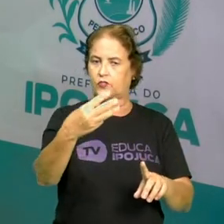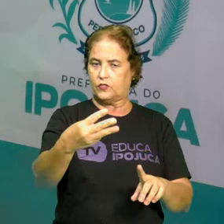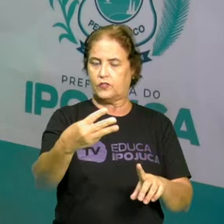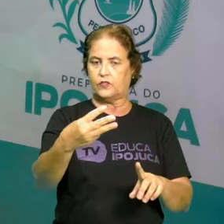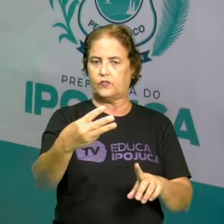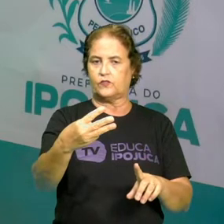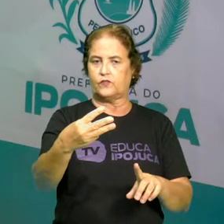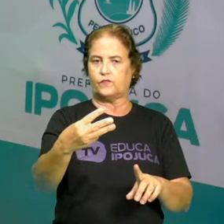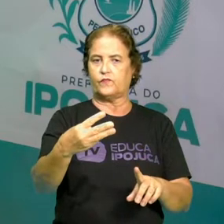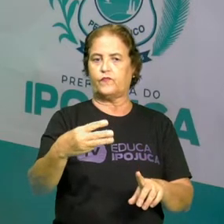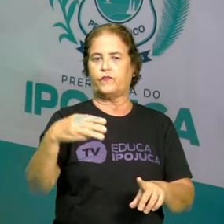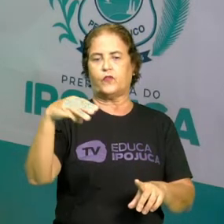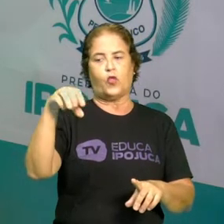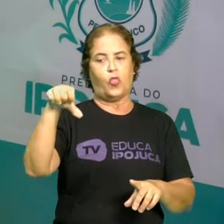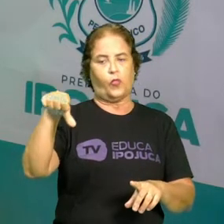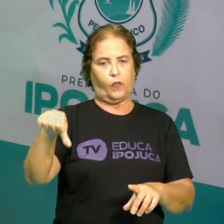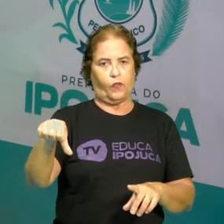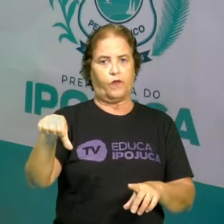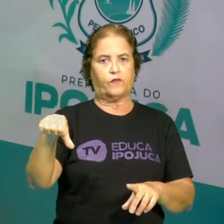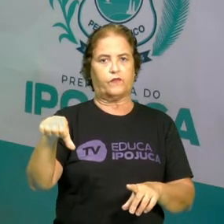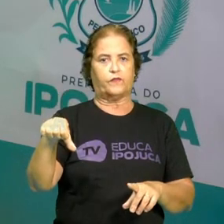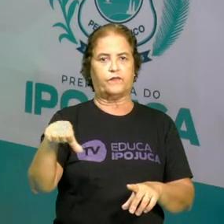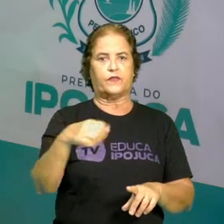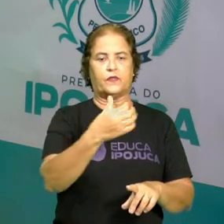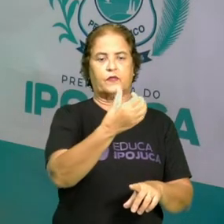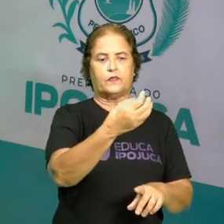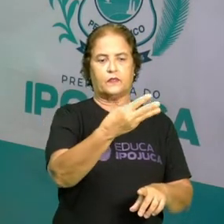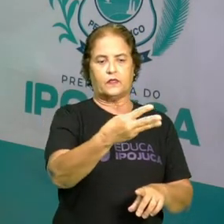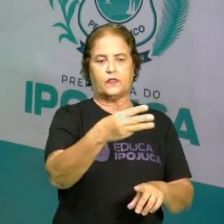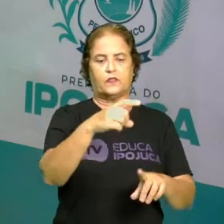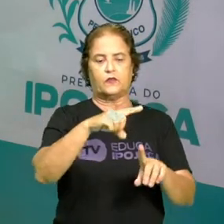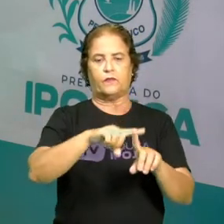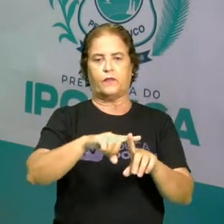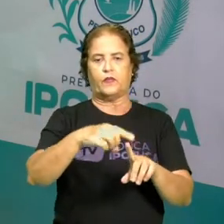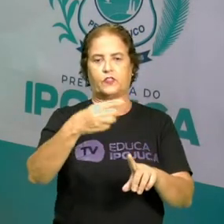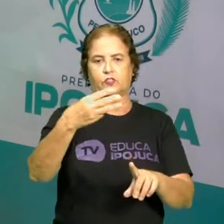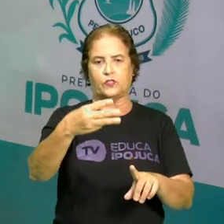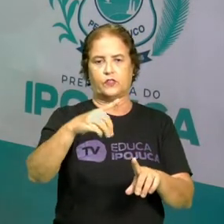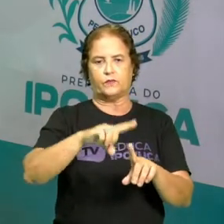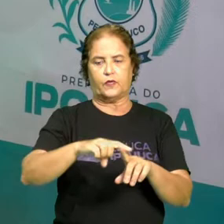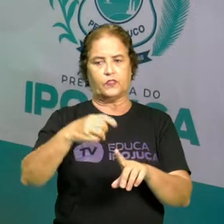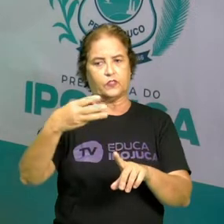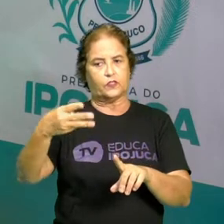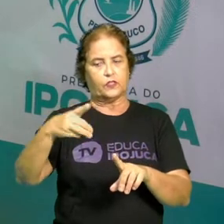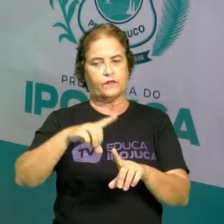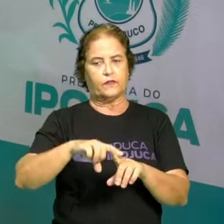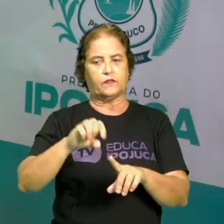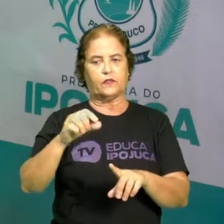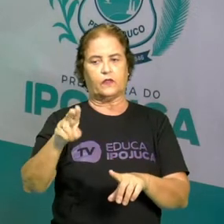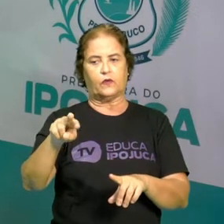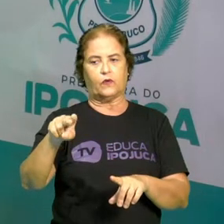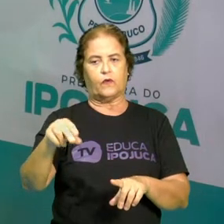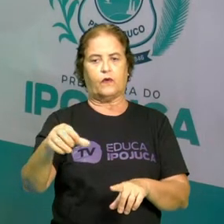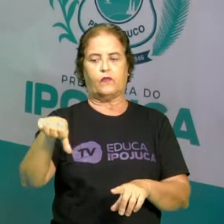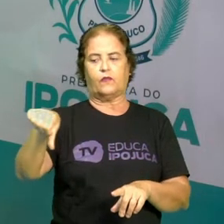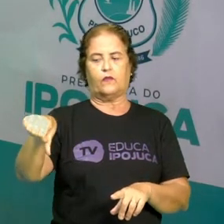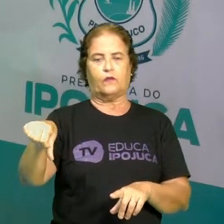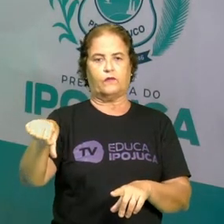então, 7, 8, 9. portanto, 3 mais 3 e mais 3 vai dar 9.